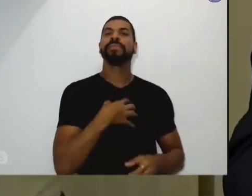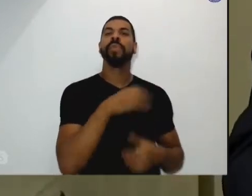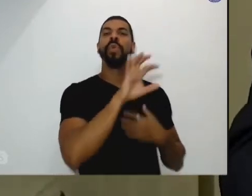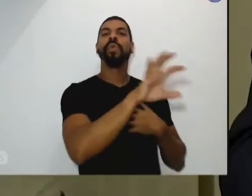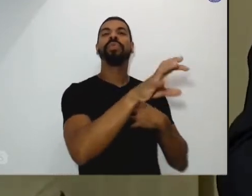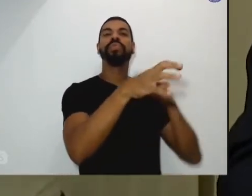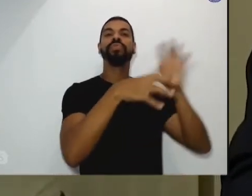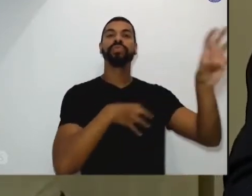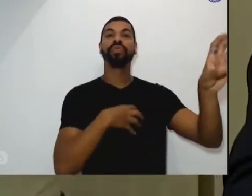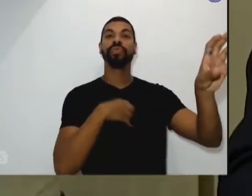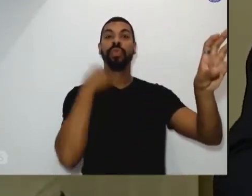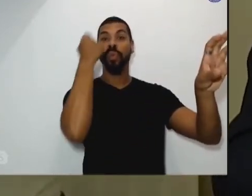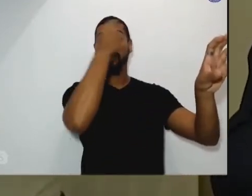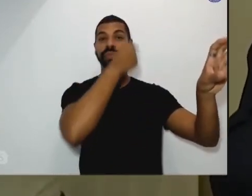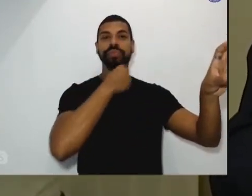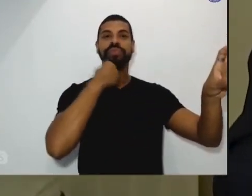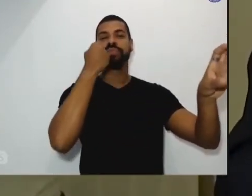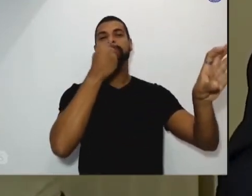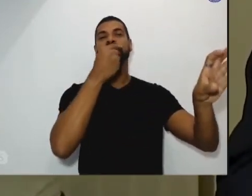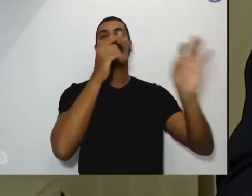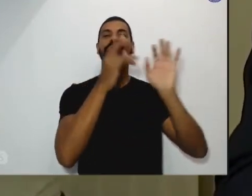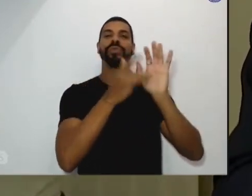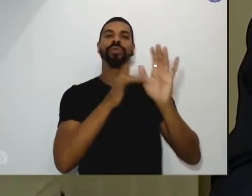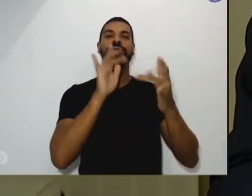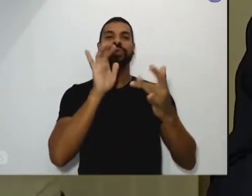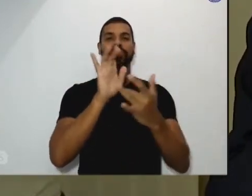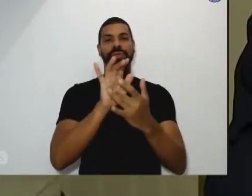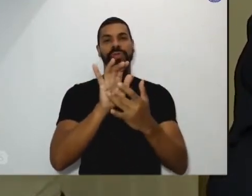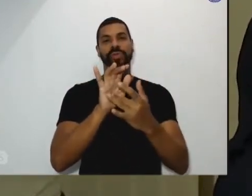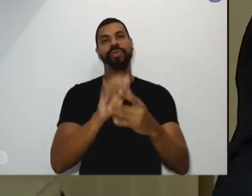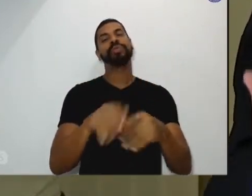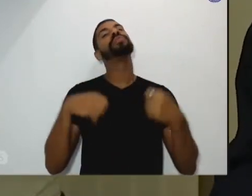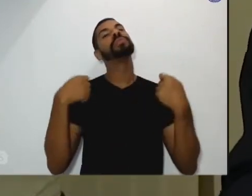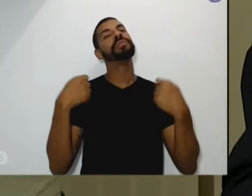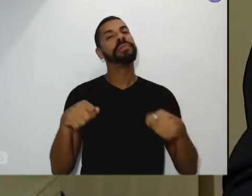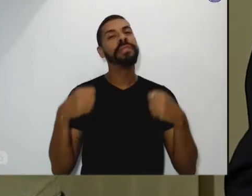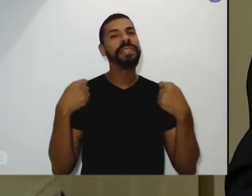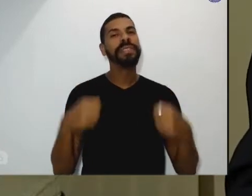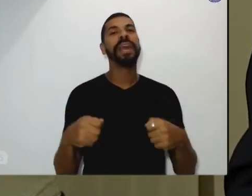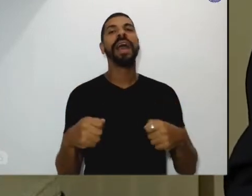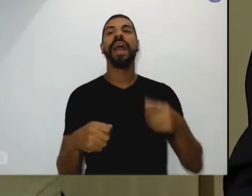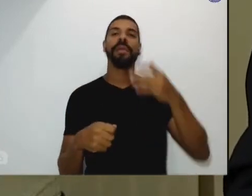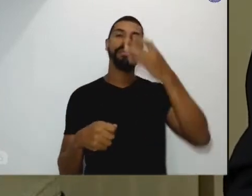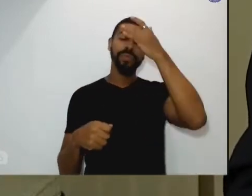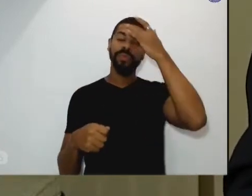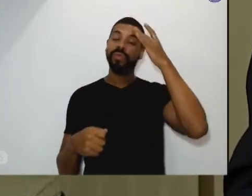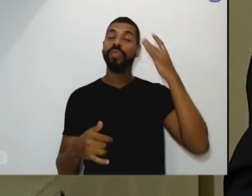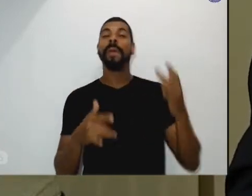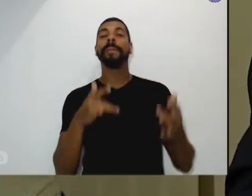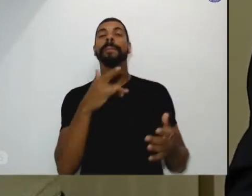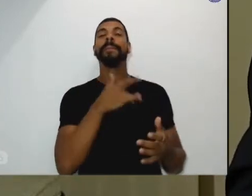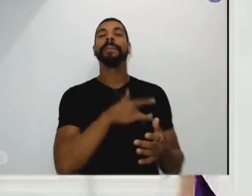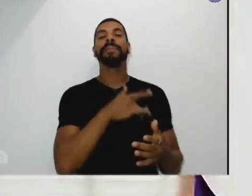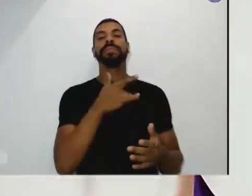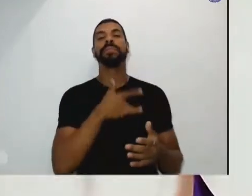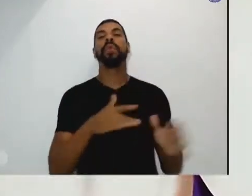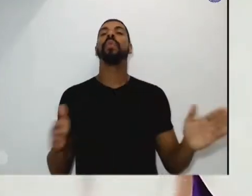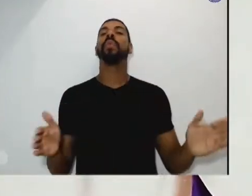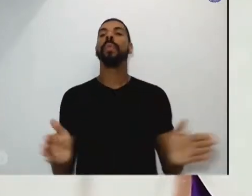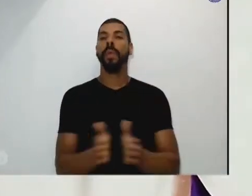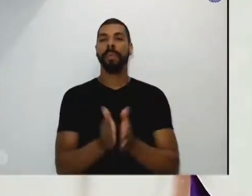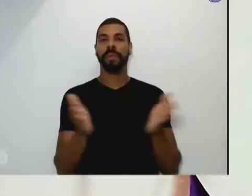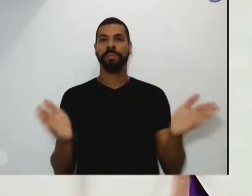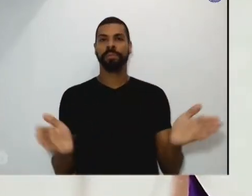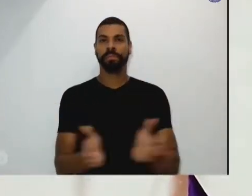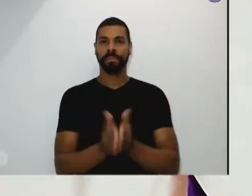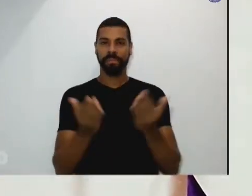Jesus. E aqui no outro, especialmente, o necessitado, o abandonado, o pobre. Por tudo